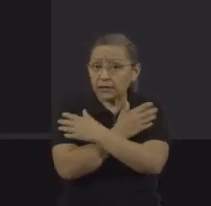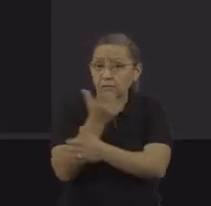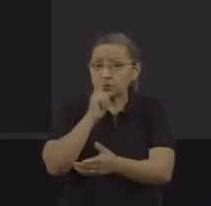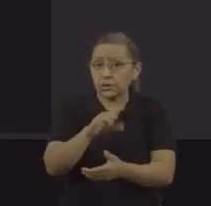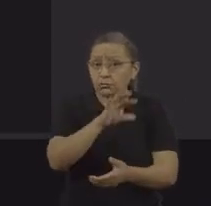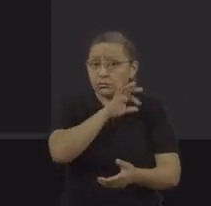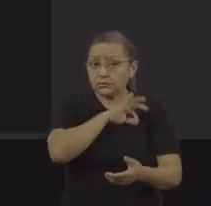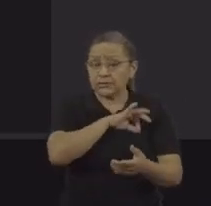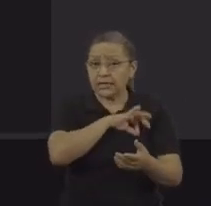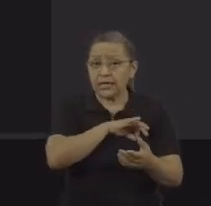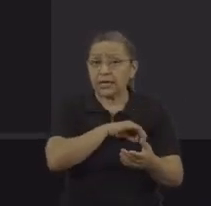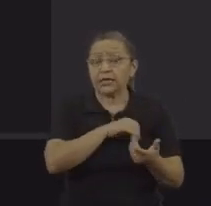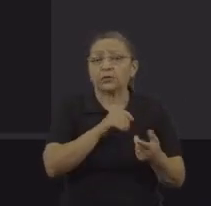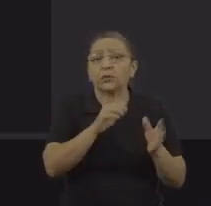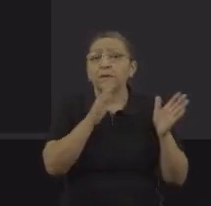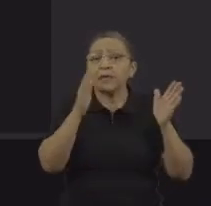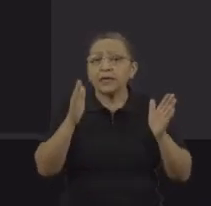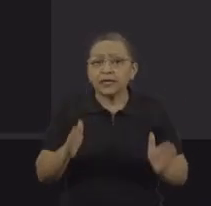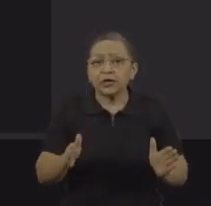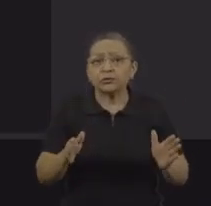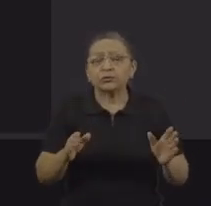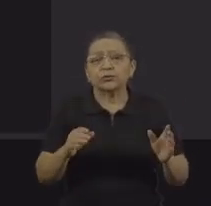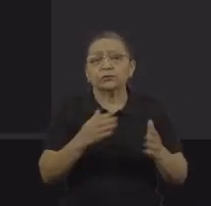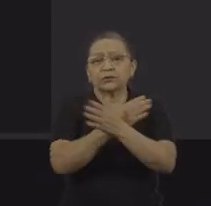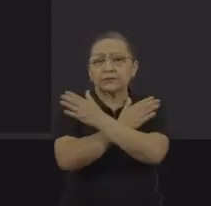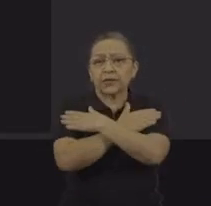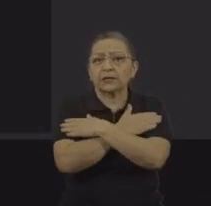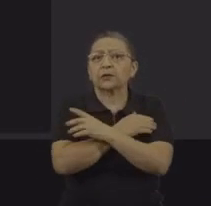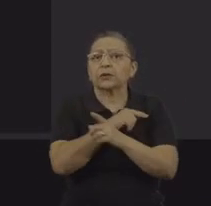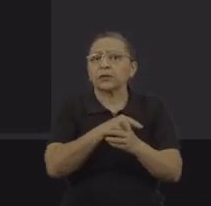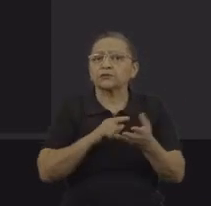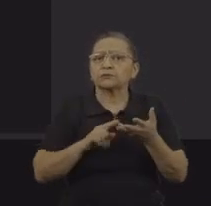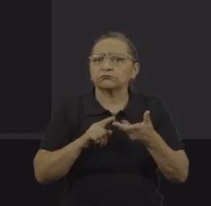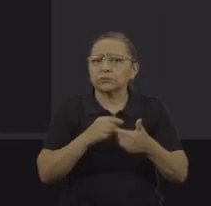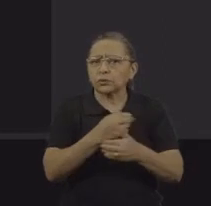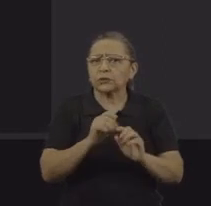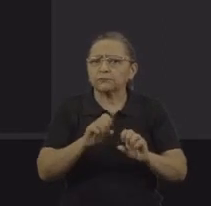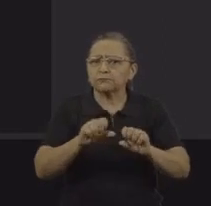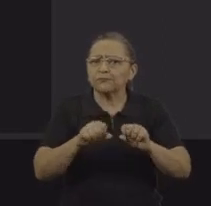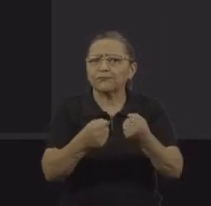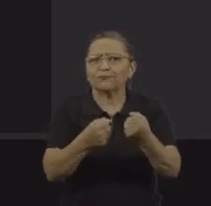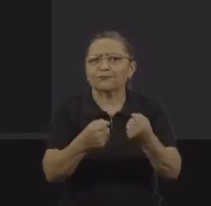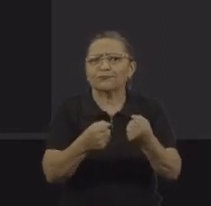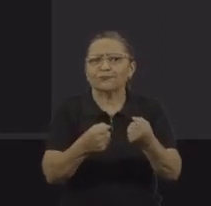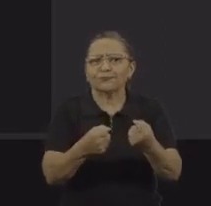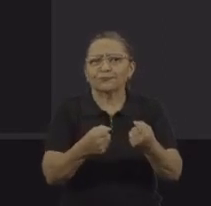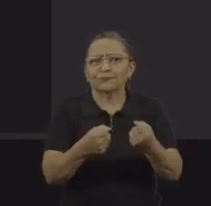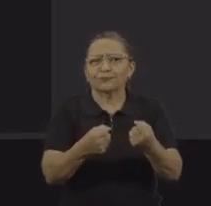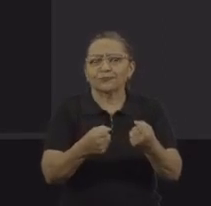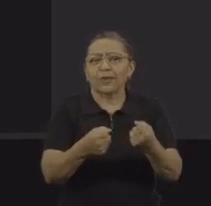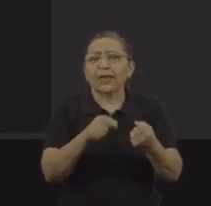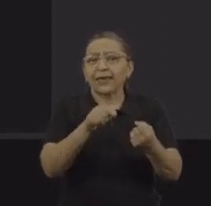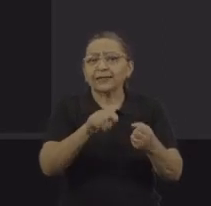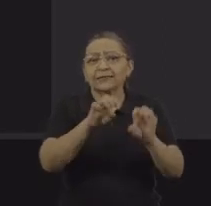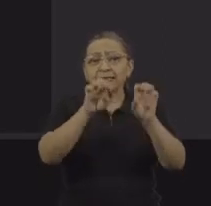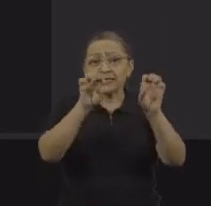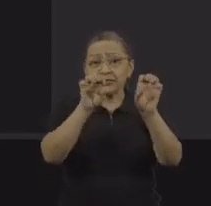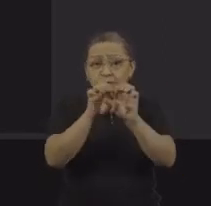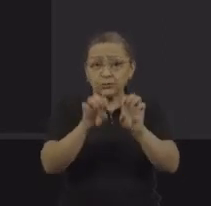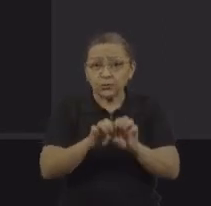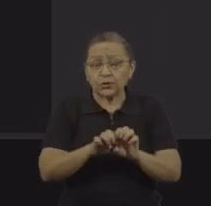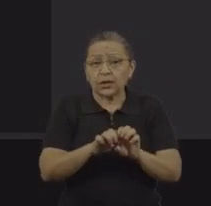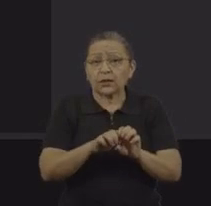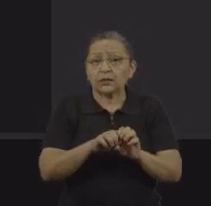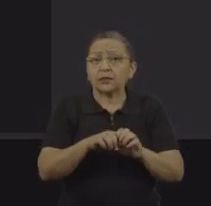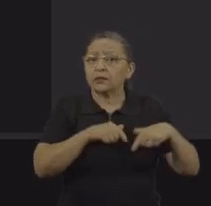muitos incrementos ao longo desse período que potencializou essa estrutura de combate, de